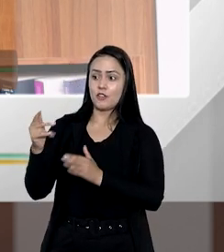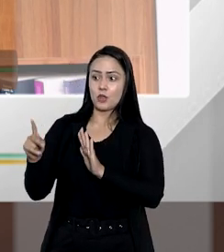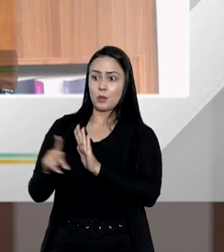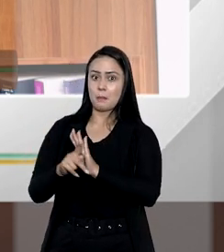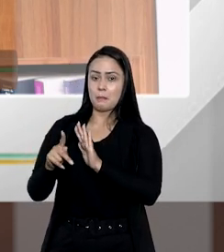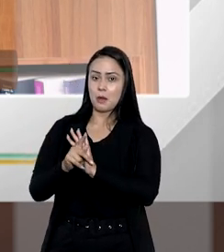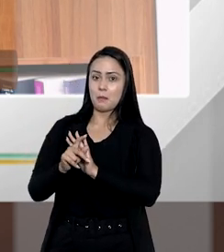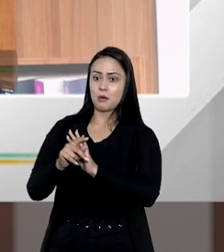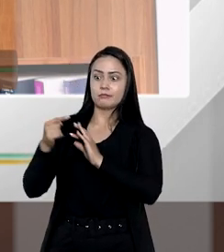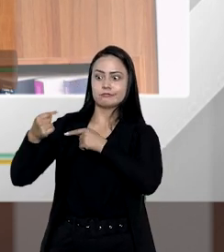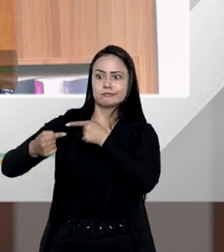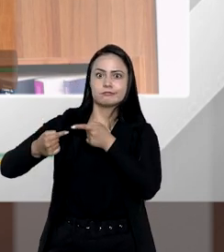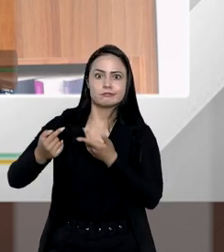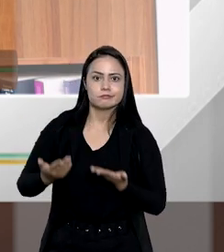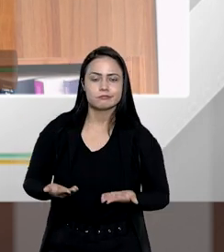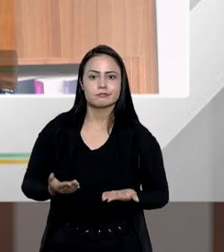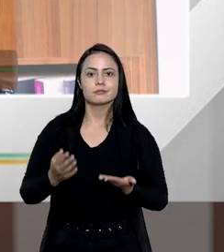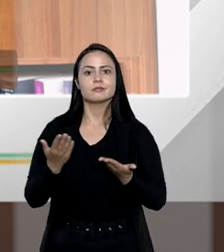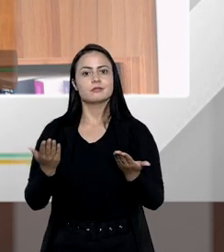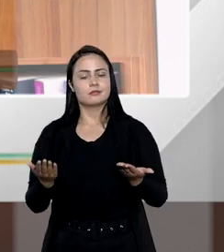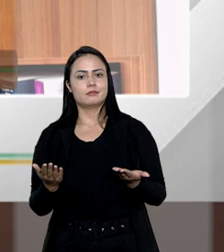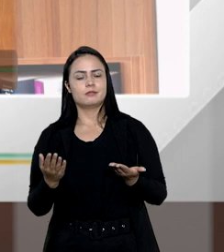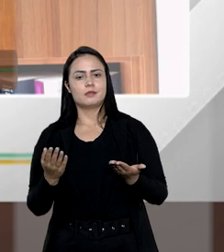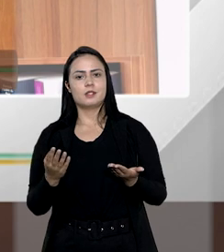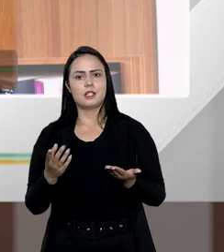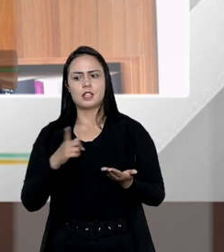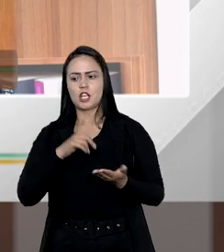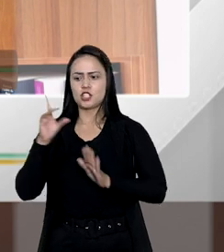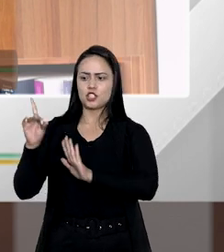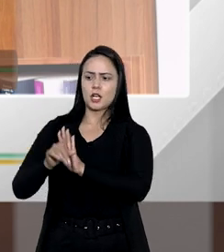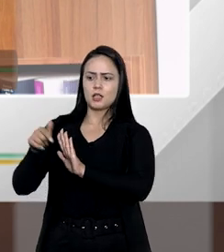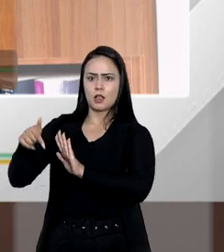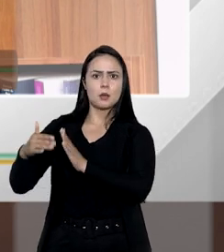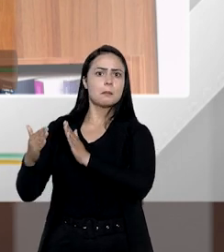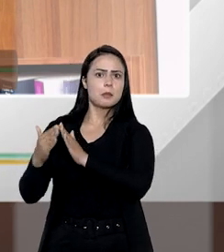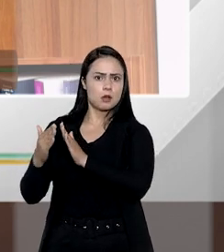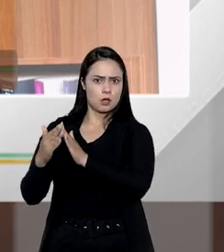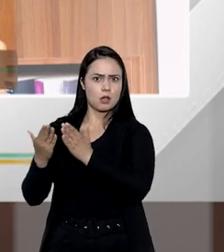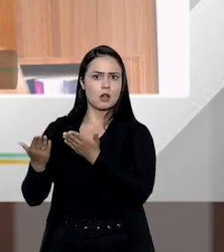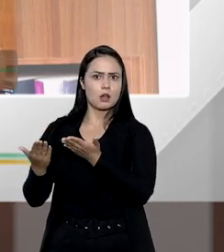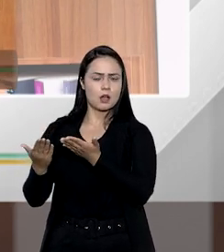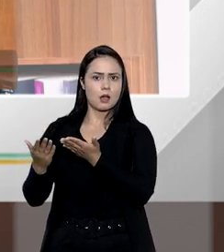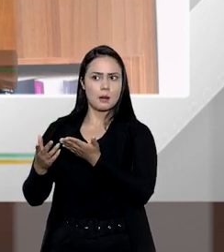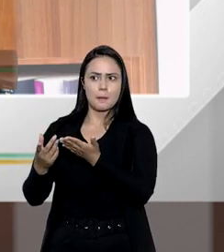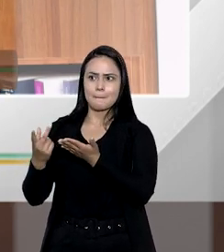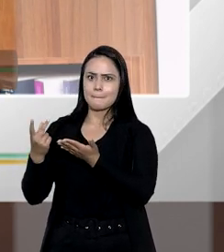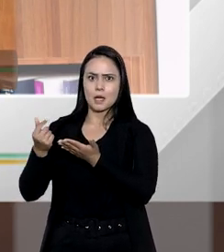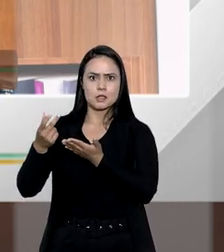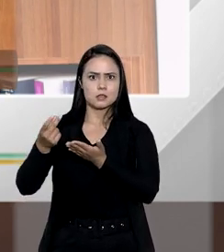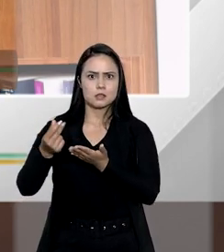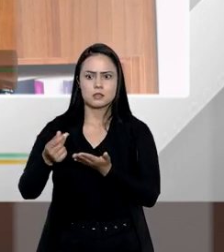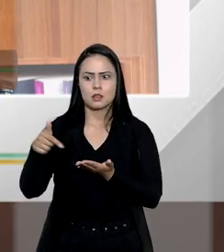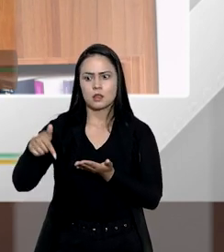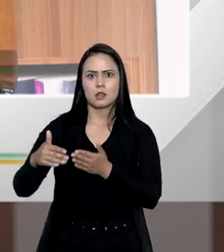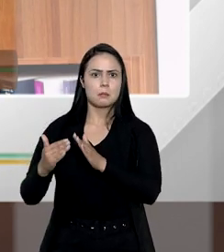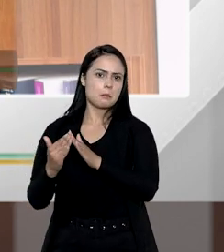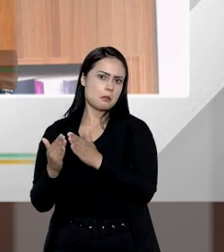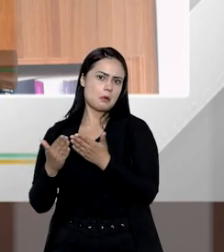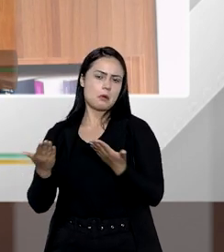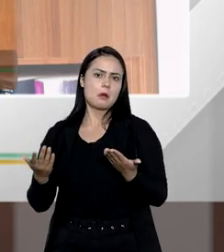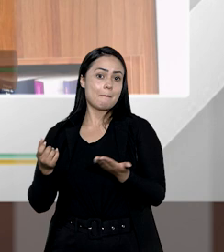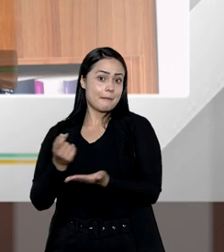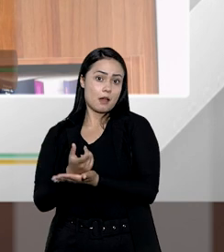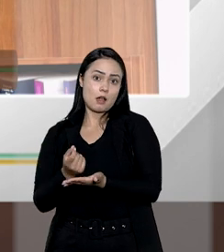os próprios herdeiros. E daí esse viúvo ou essa viúva vai ter direito de morar de forma vitalícia neste imóvel